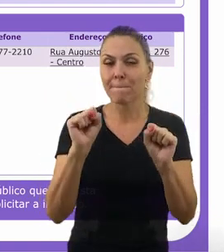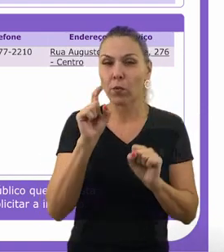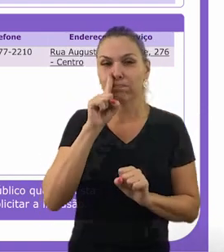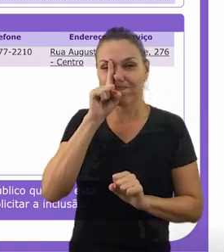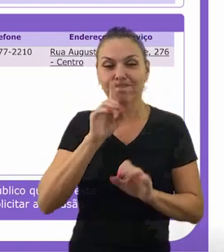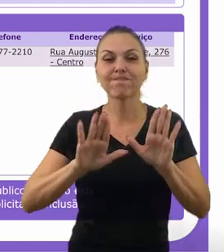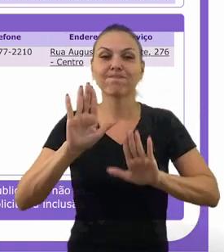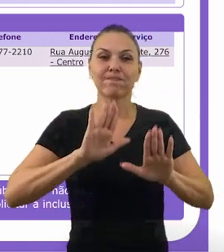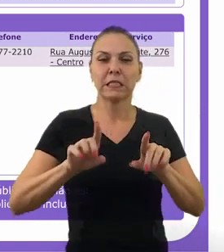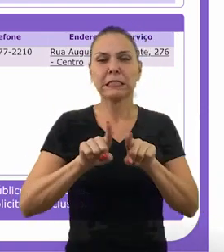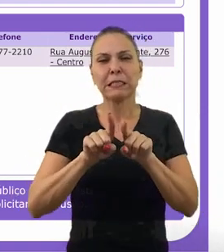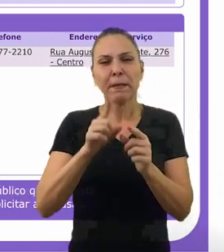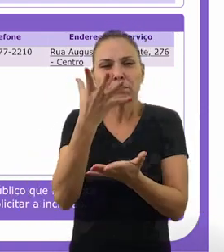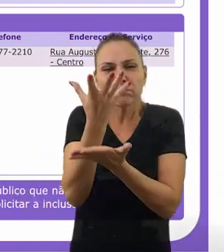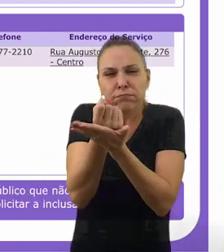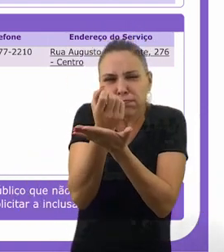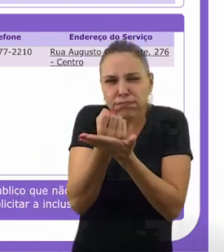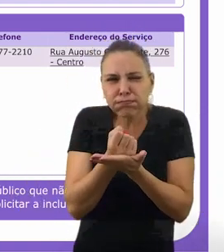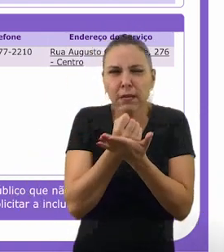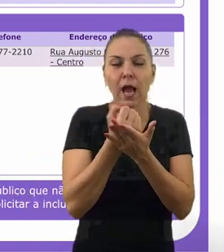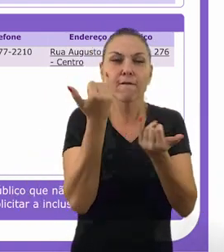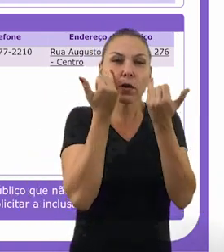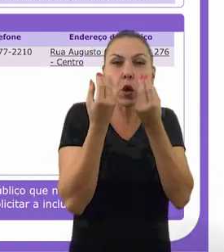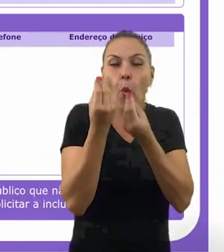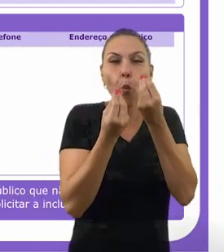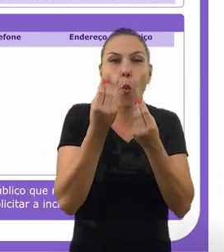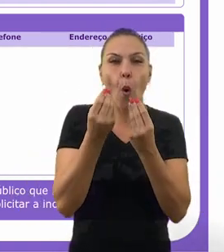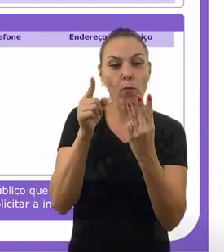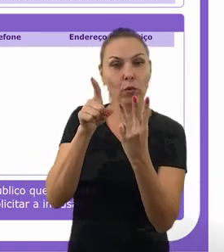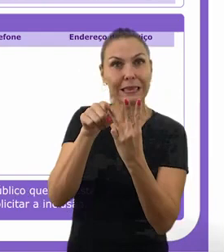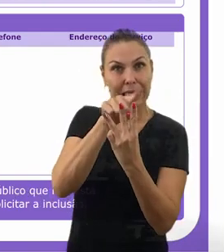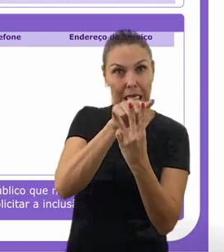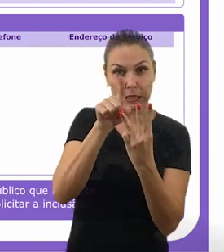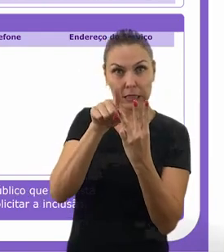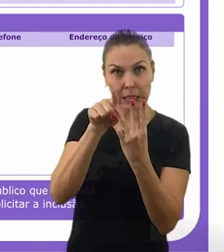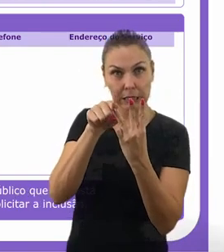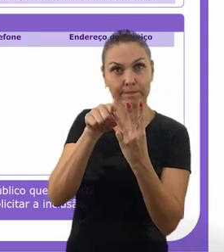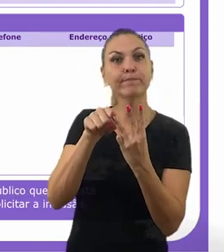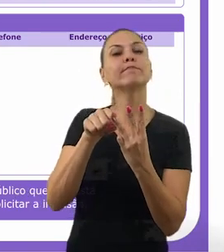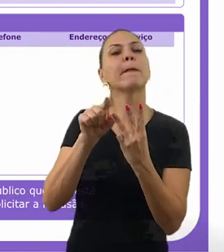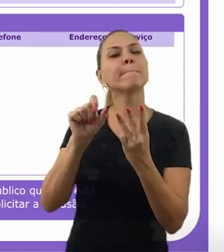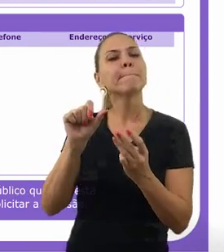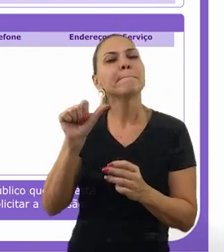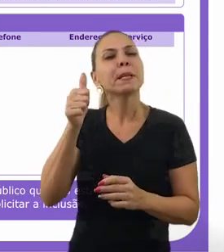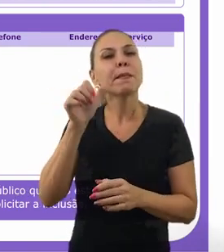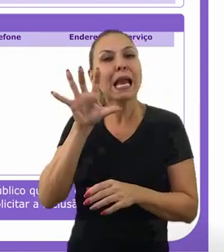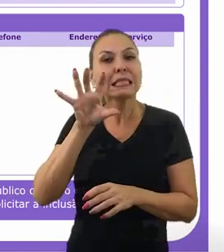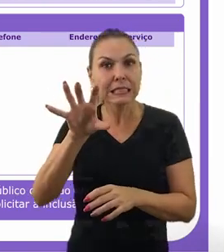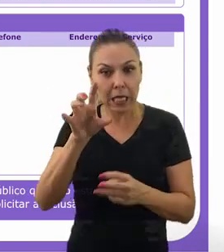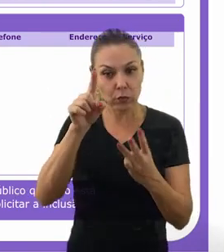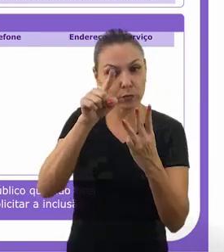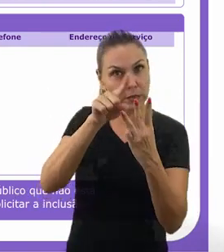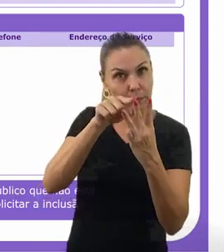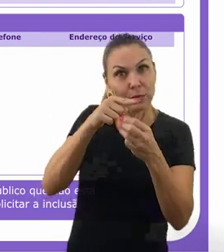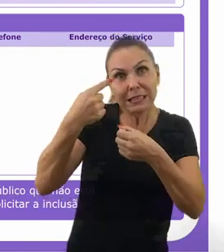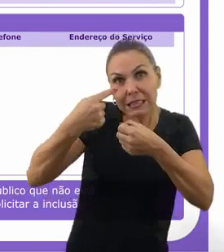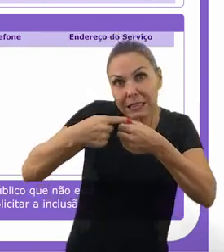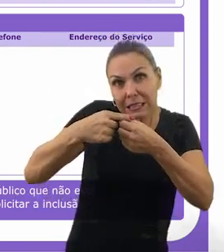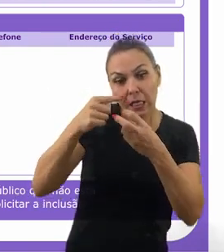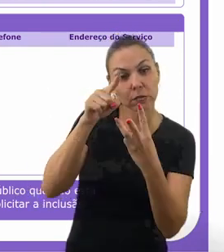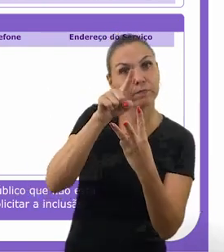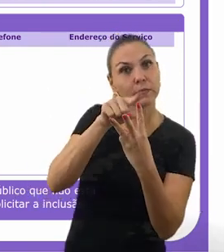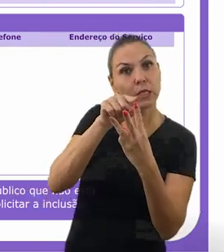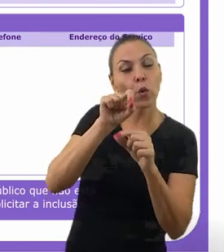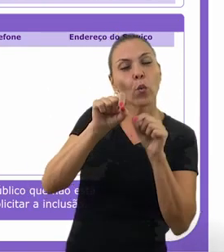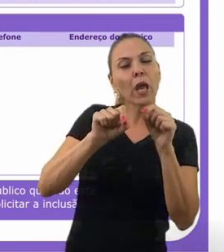filtragem da informação é dividida em três passos. Primeiro, escolha o estado que deseja pesquisar. Depois, o município. E,